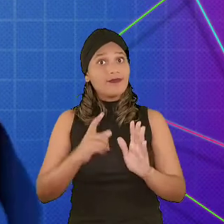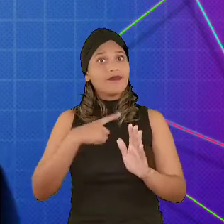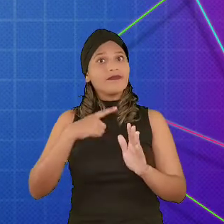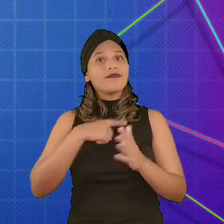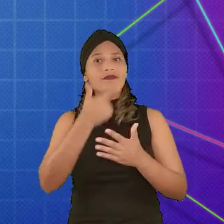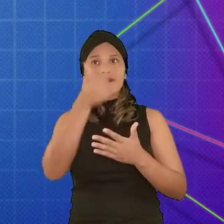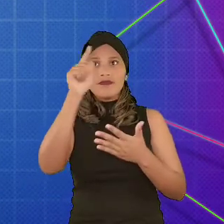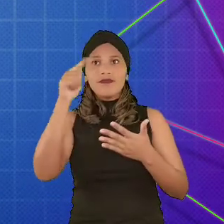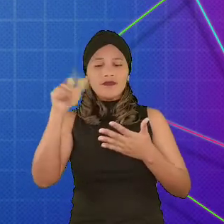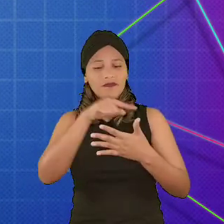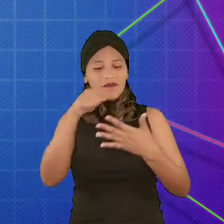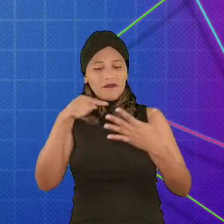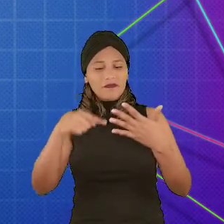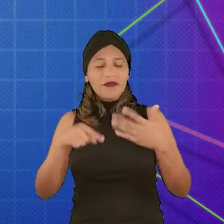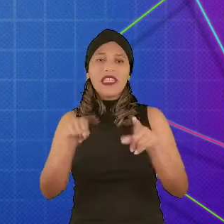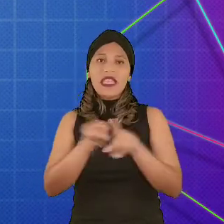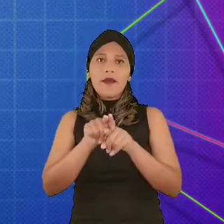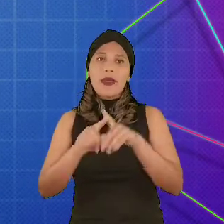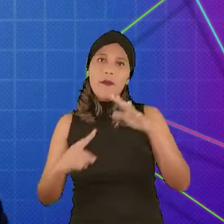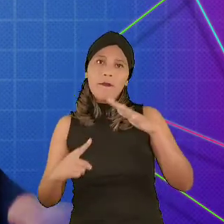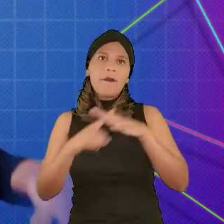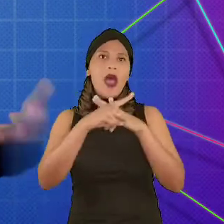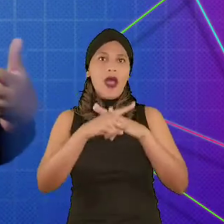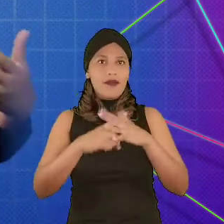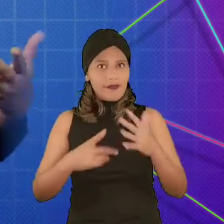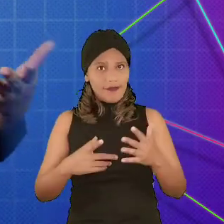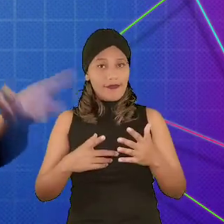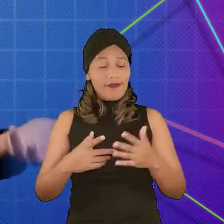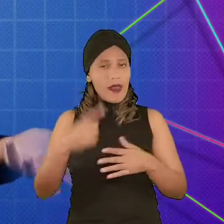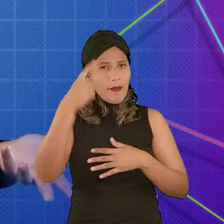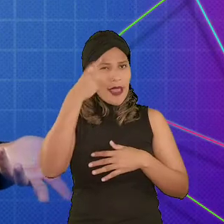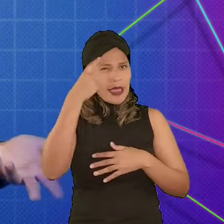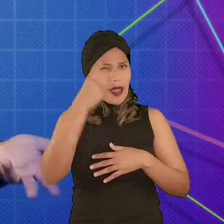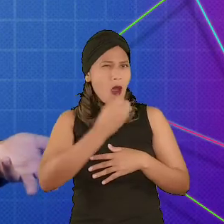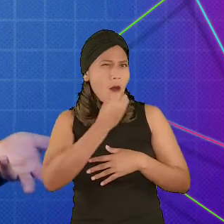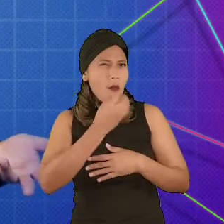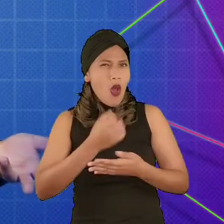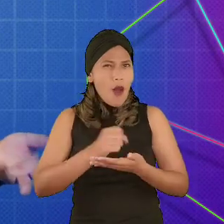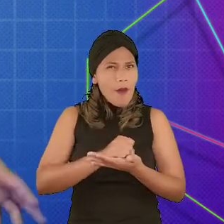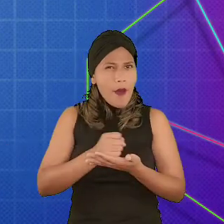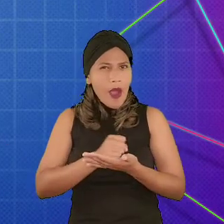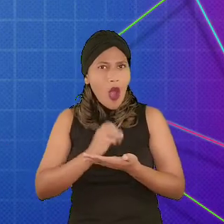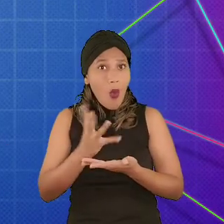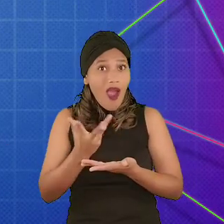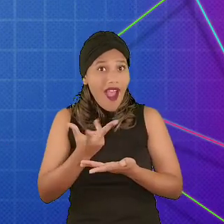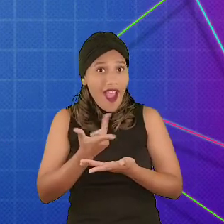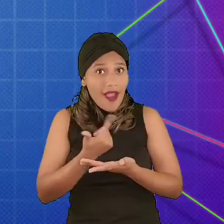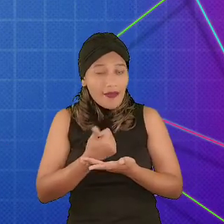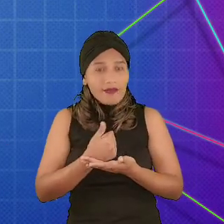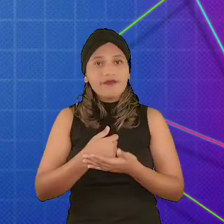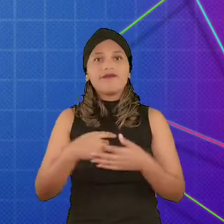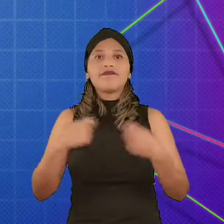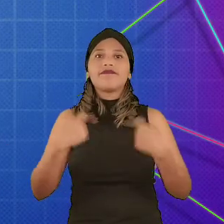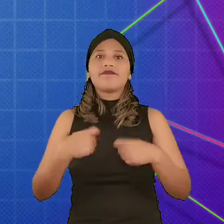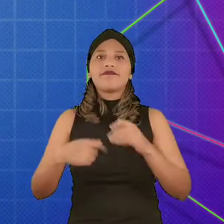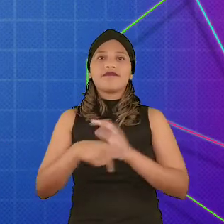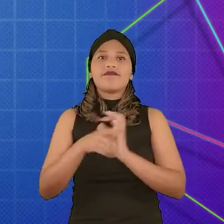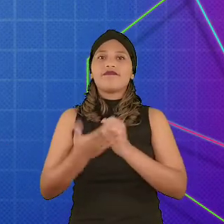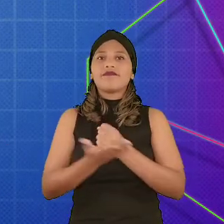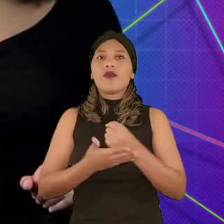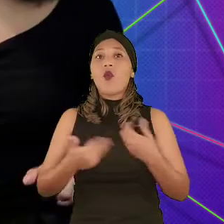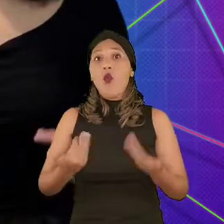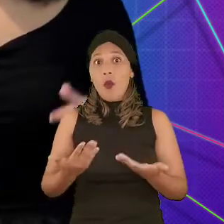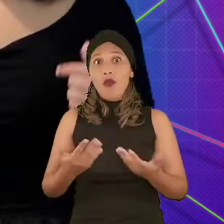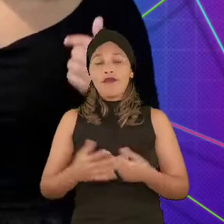outros fatores que interferem na jogabilidade de um jogo. Para pensarmos em uma boa jogabilidade de jogo, a gente pode ter como base alguns